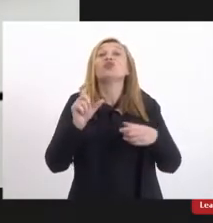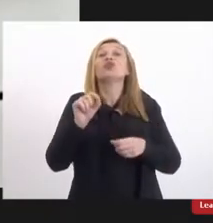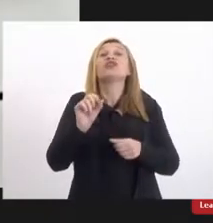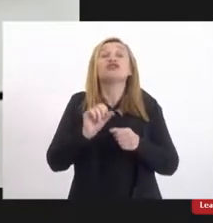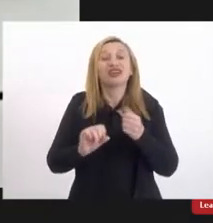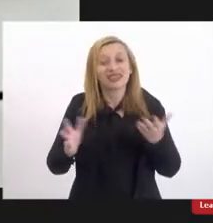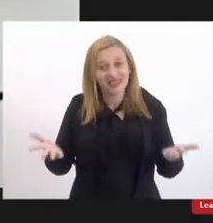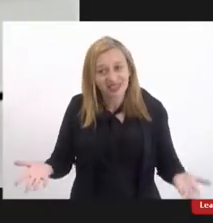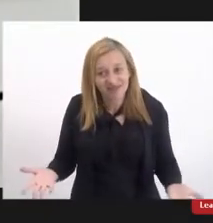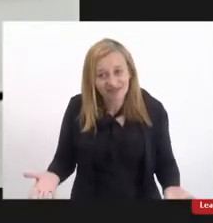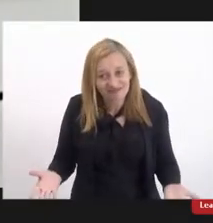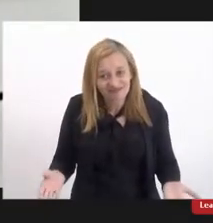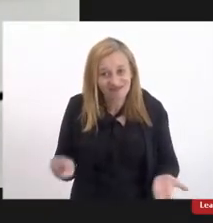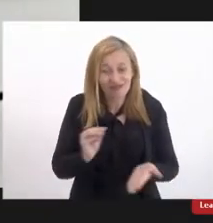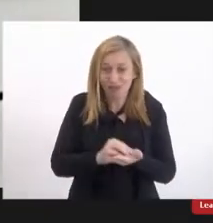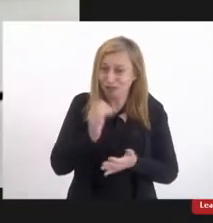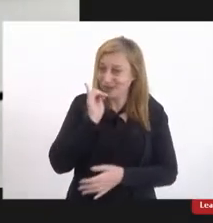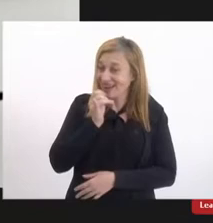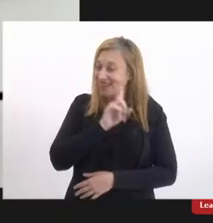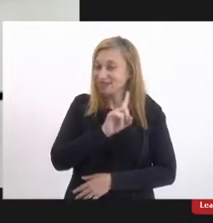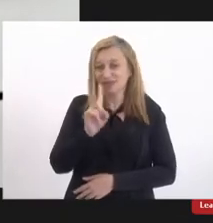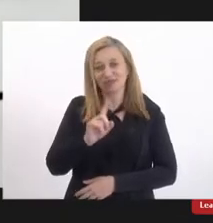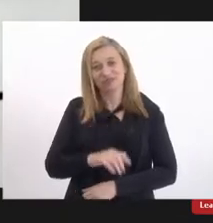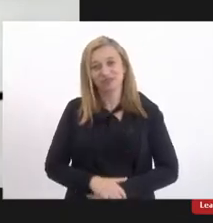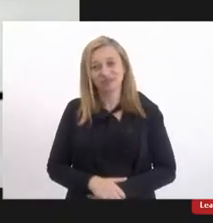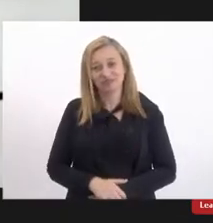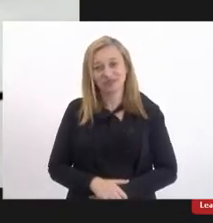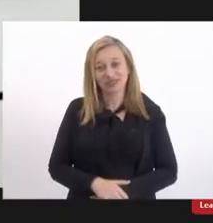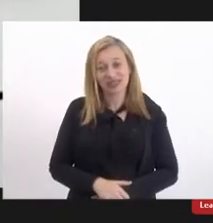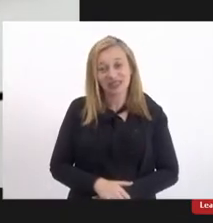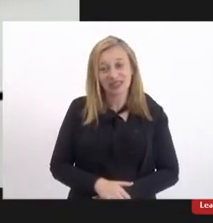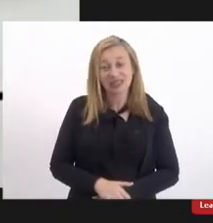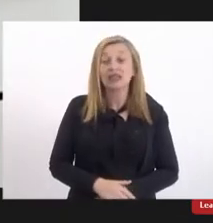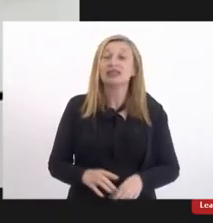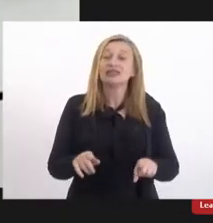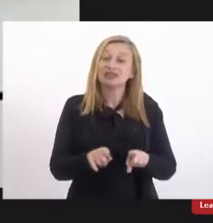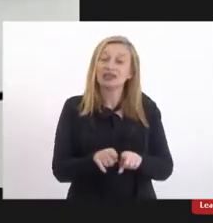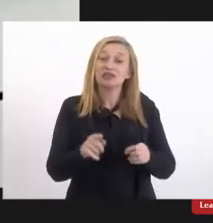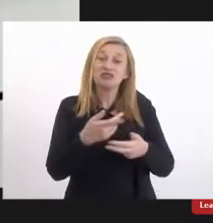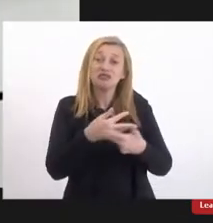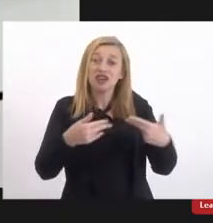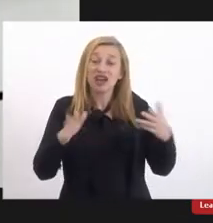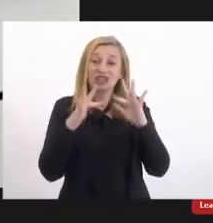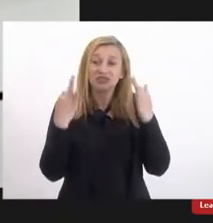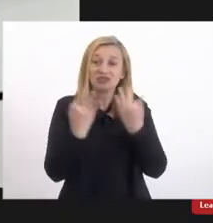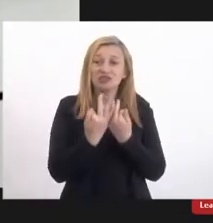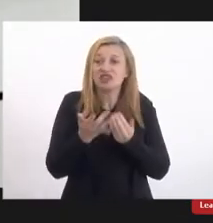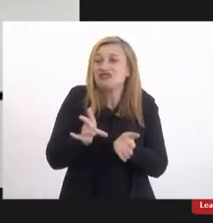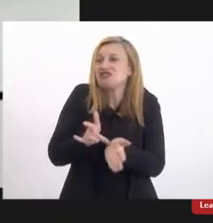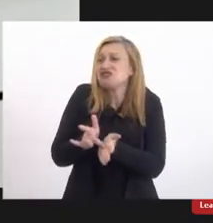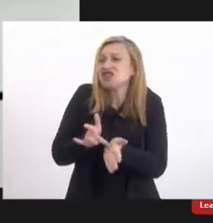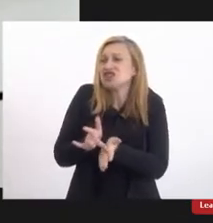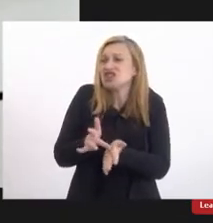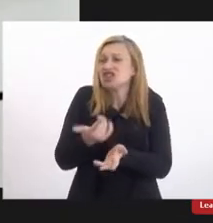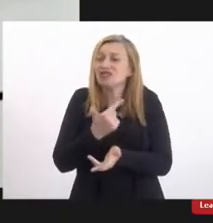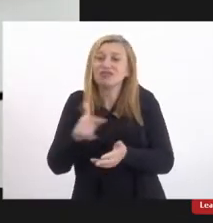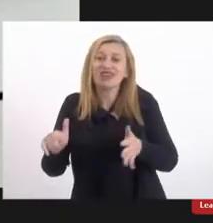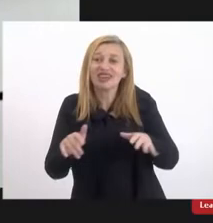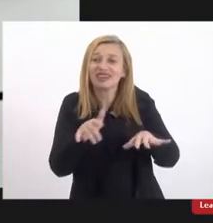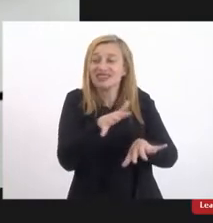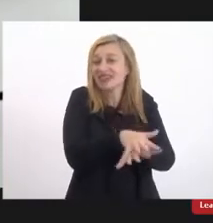não é falta de relato combina-se a isso o fato de que muitas famílias preferem fingir que não existe sexo